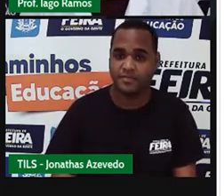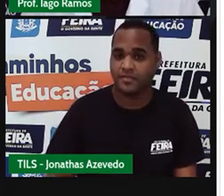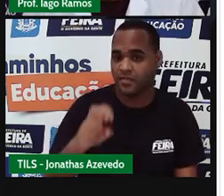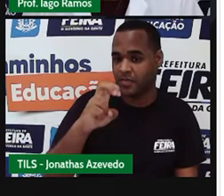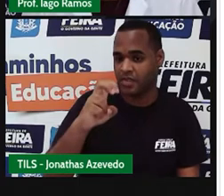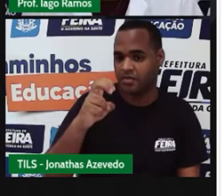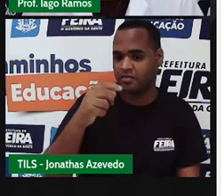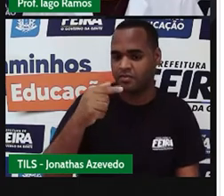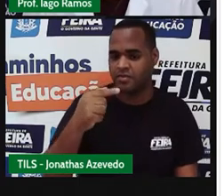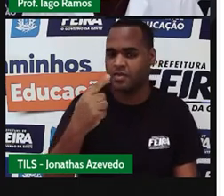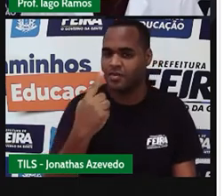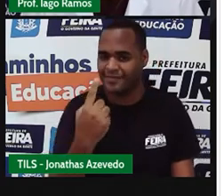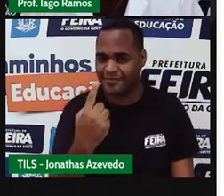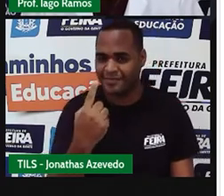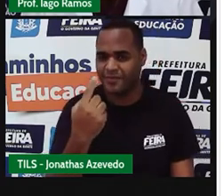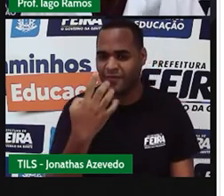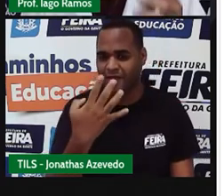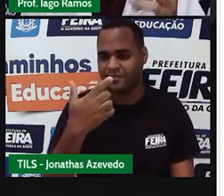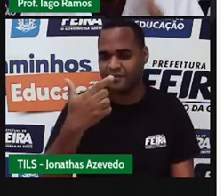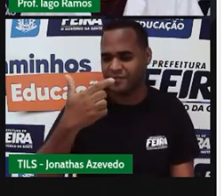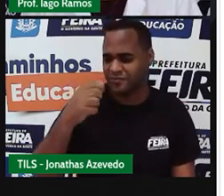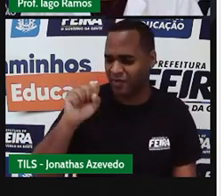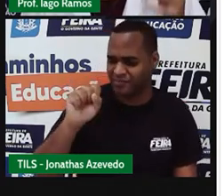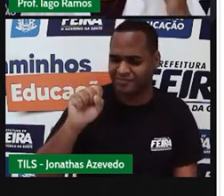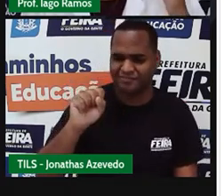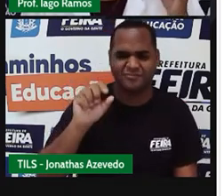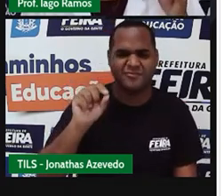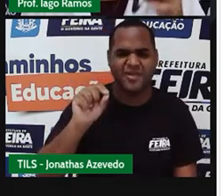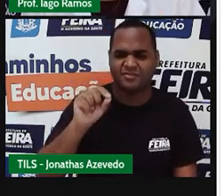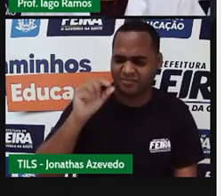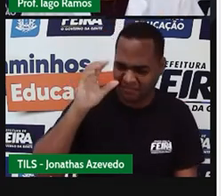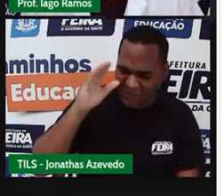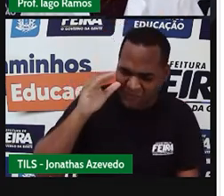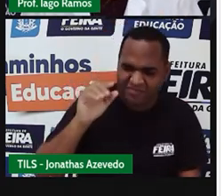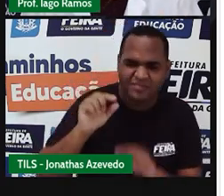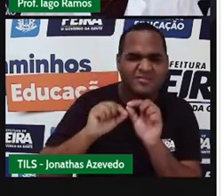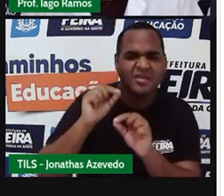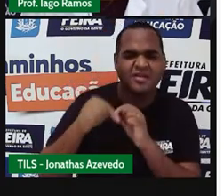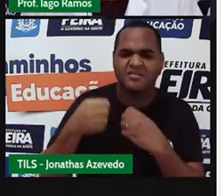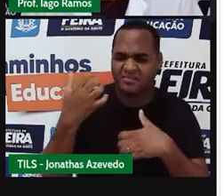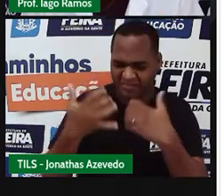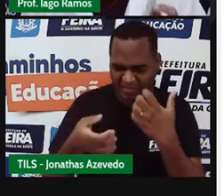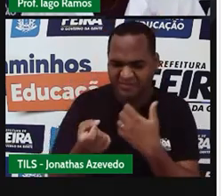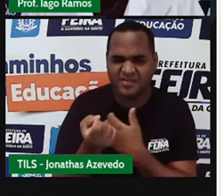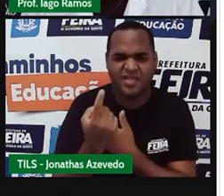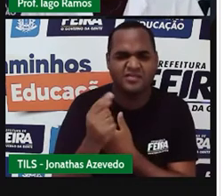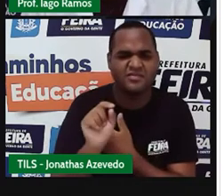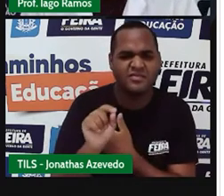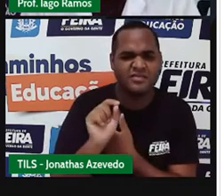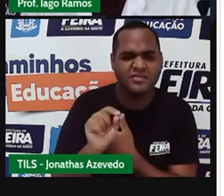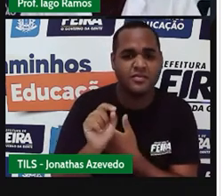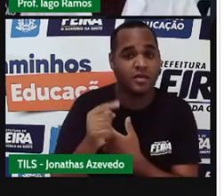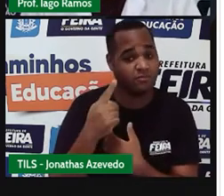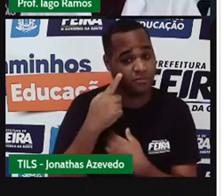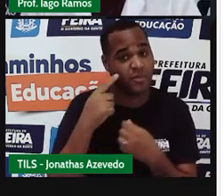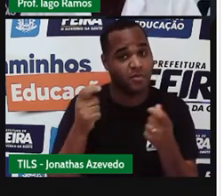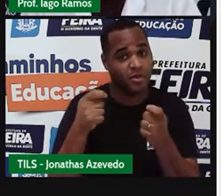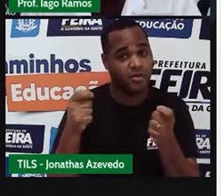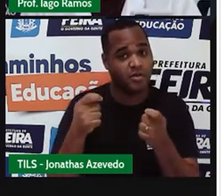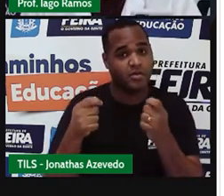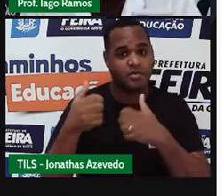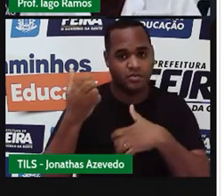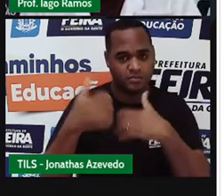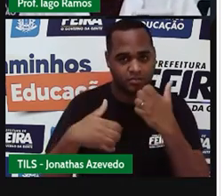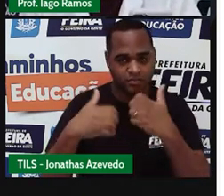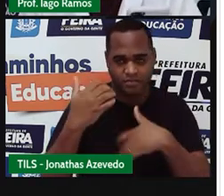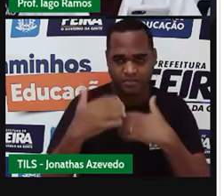571.428. O que é que tem de curioso nesse resultado? Vai dando uma olhadinha. Vamos fazer por